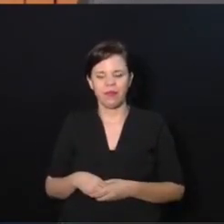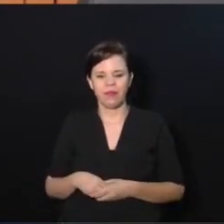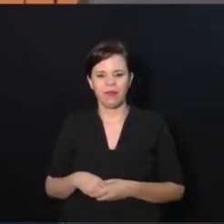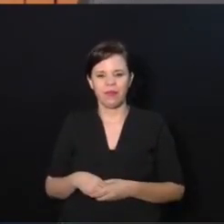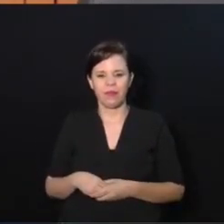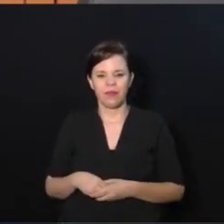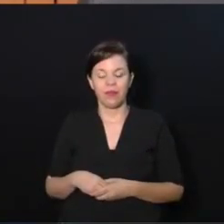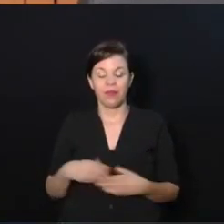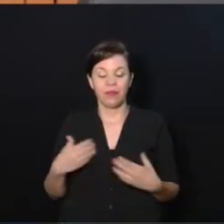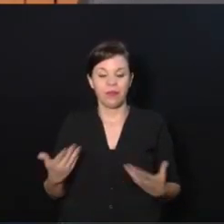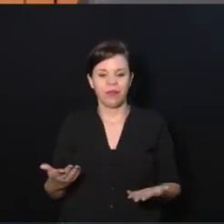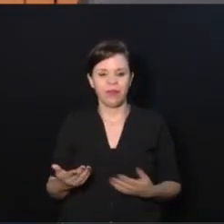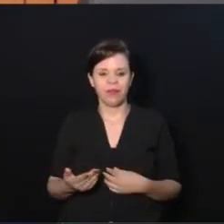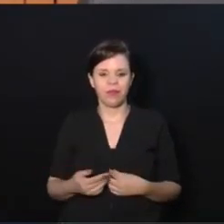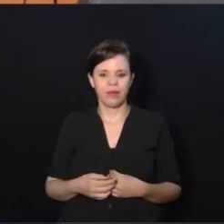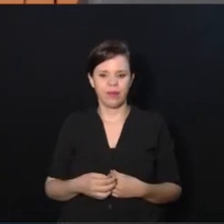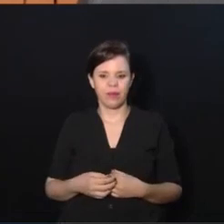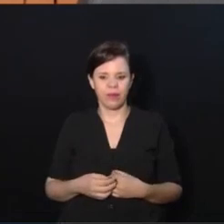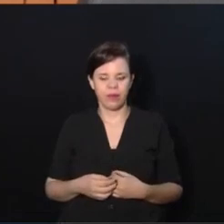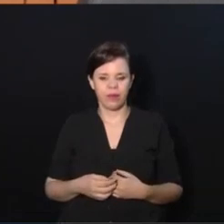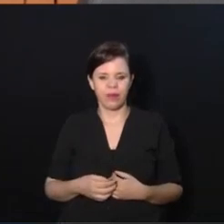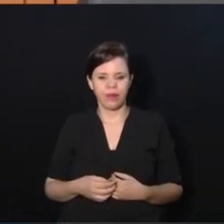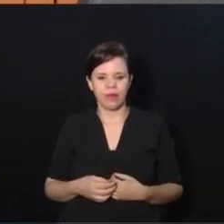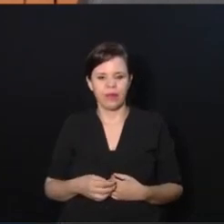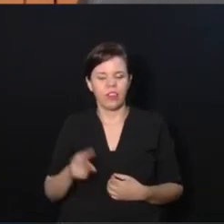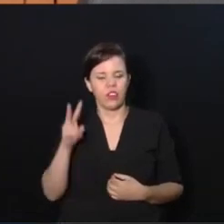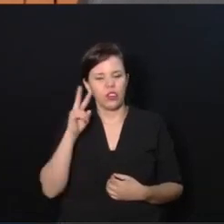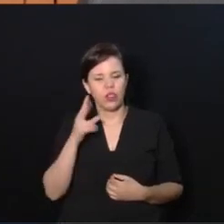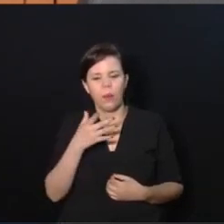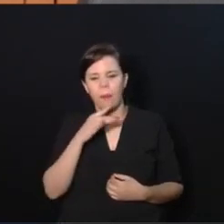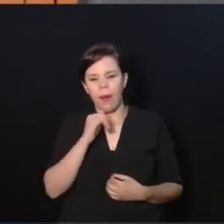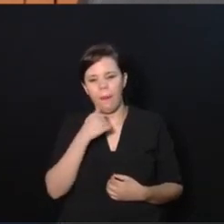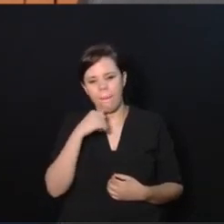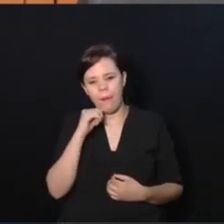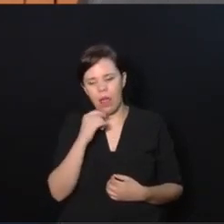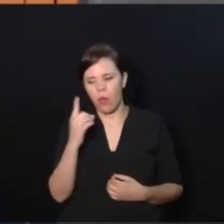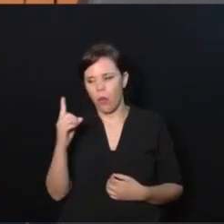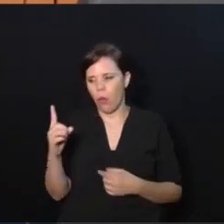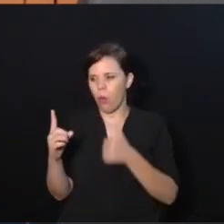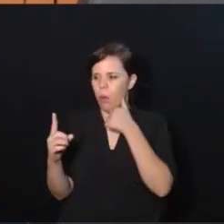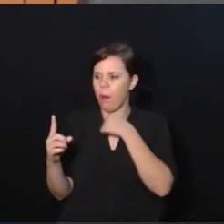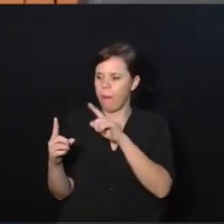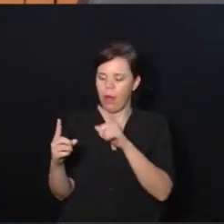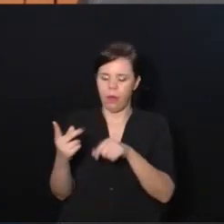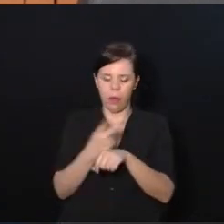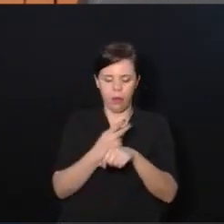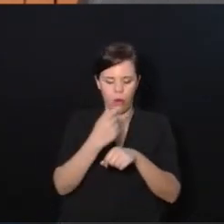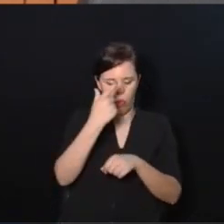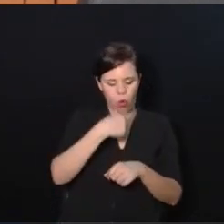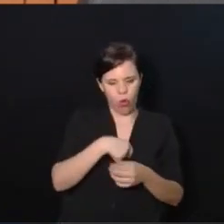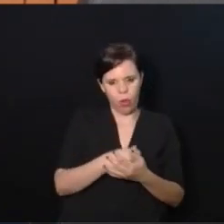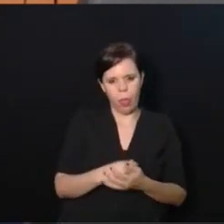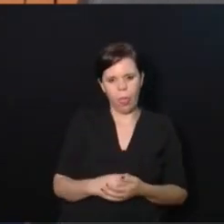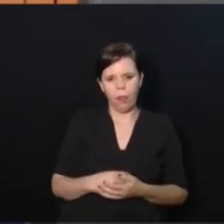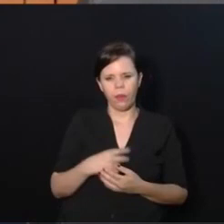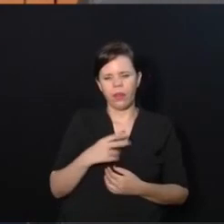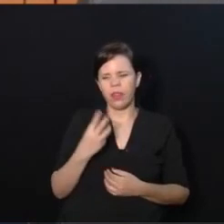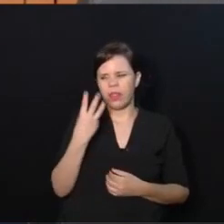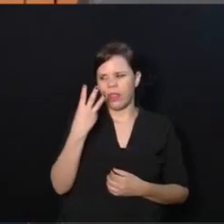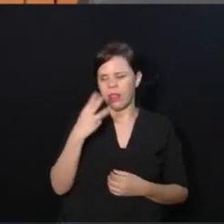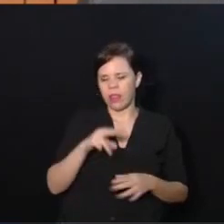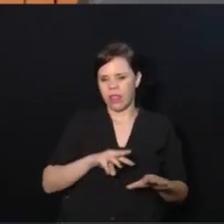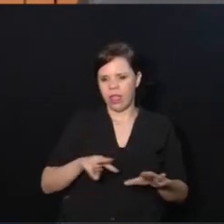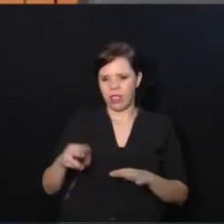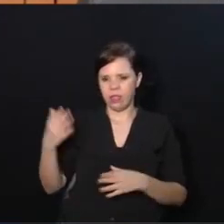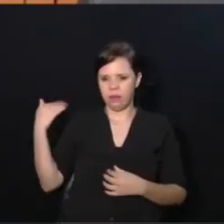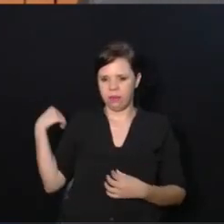E aí, tem um caso aqui falando dessa história de pai, mãe e tal, de uma mãe que me procurou tem umas duas ou três semanas,